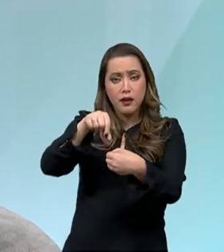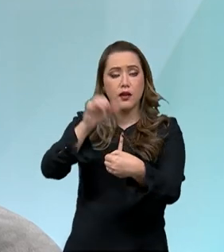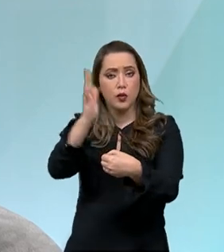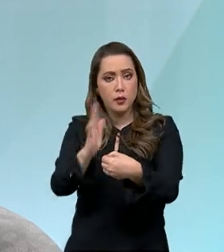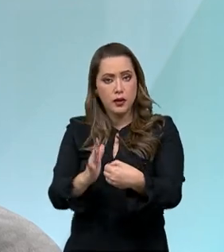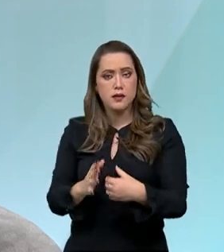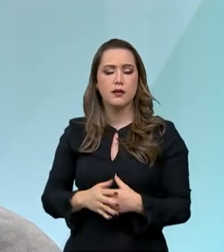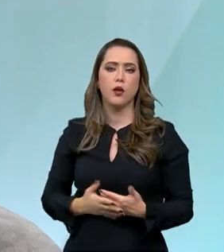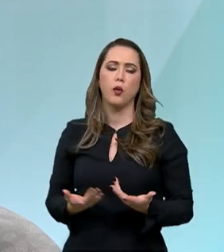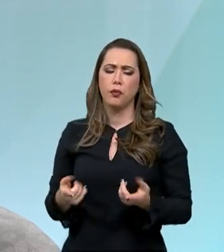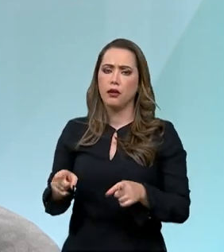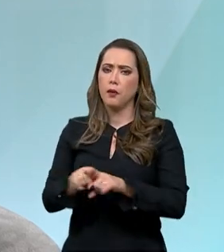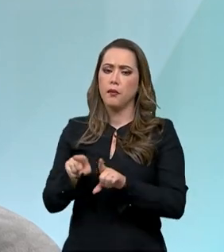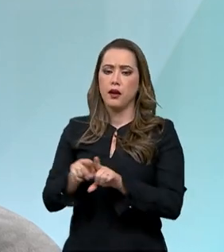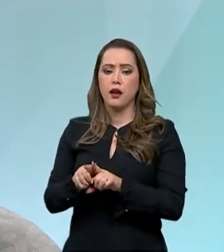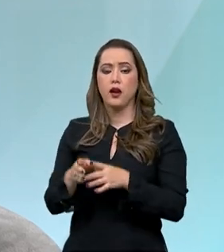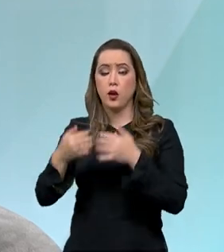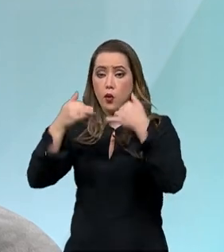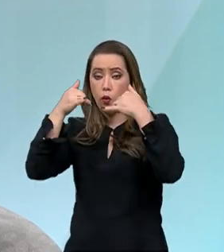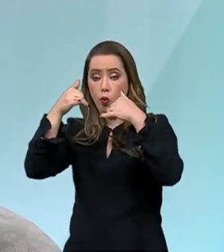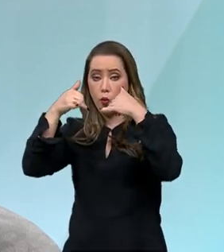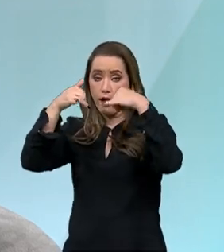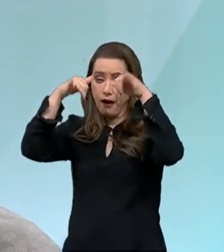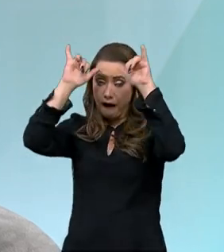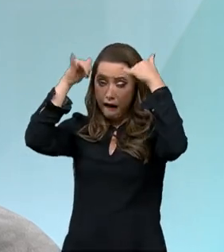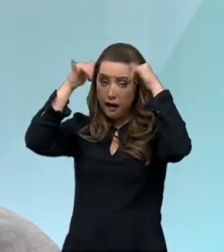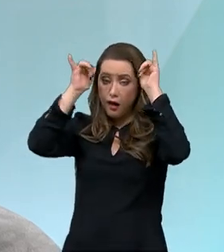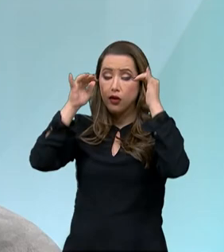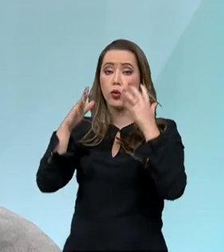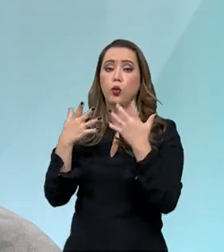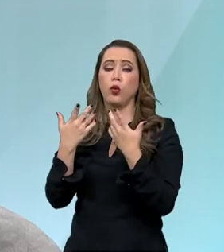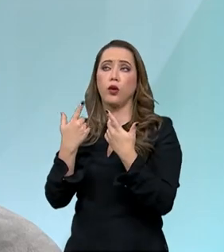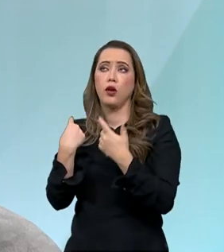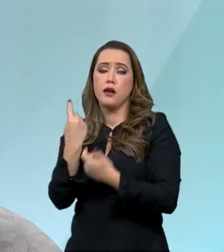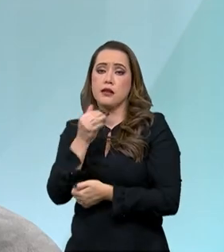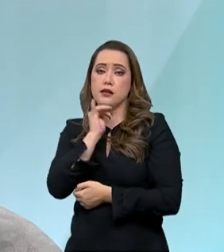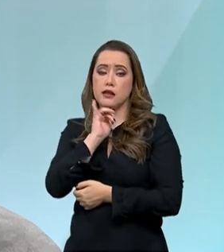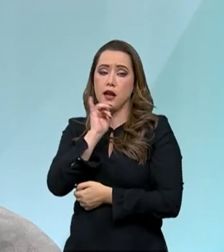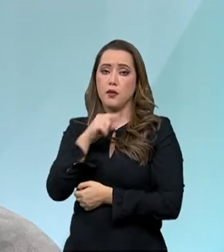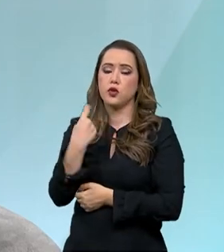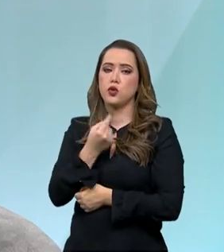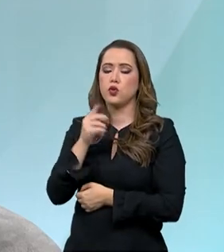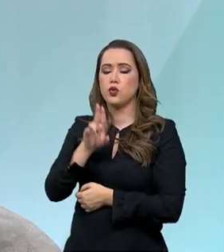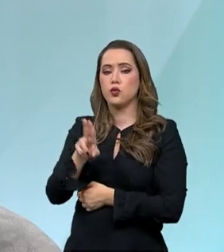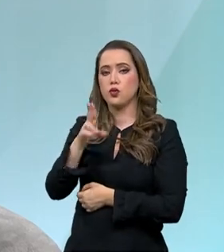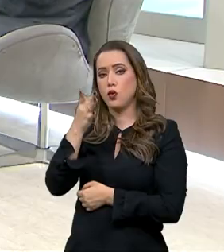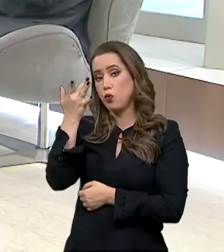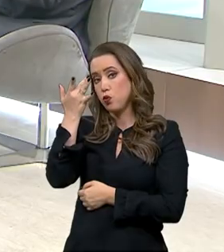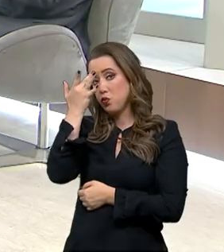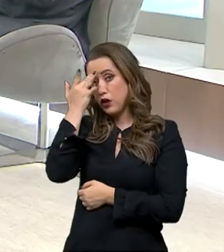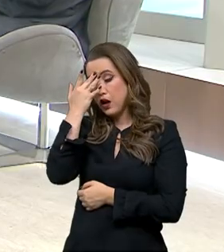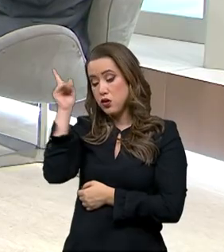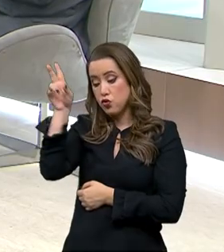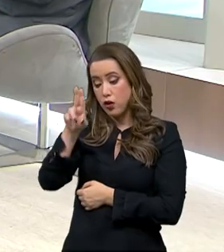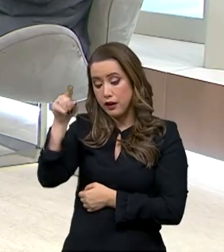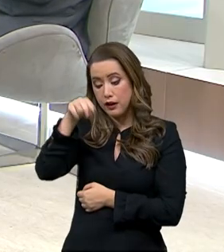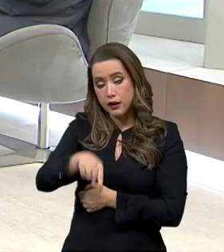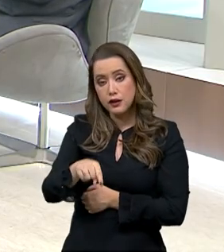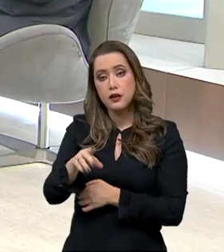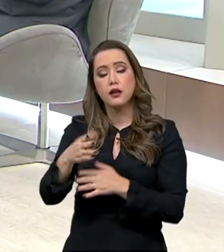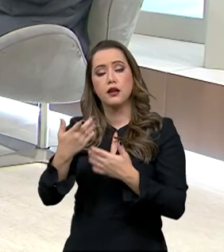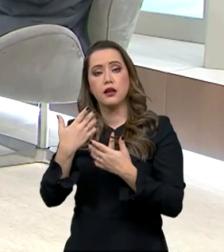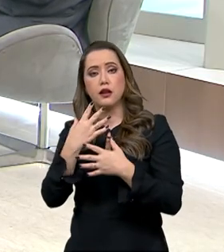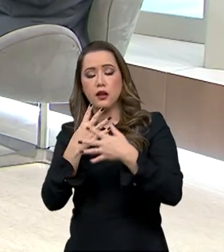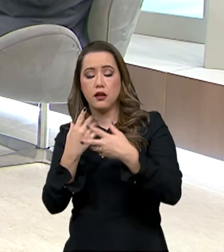indiano, que foram adaptados aqui também. E nós desenvolvemos o híbrido, Roberto, que é o girolando, né? Que é uma mistura do